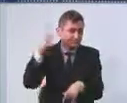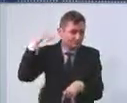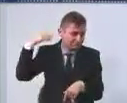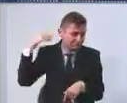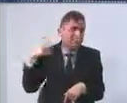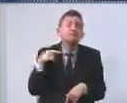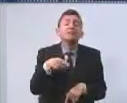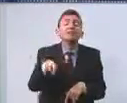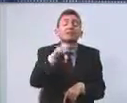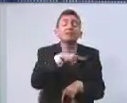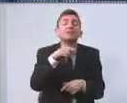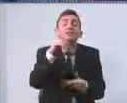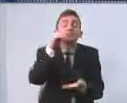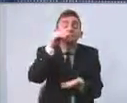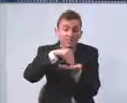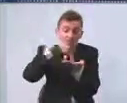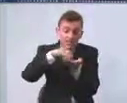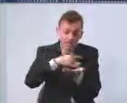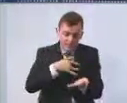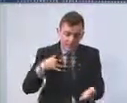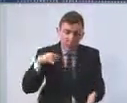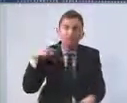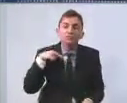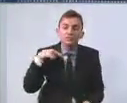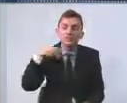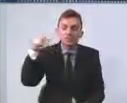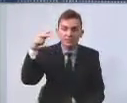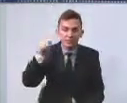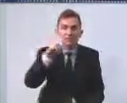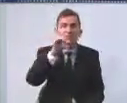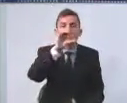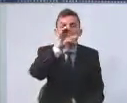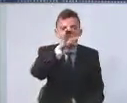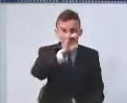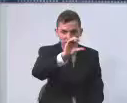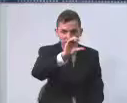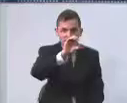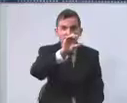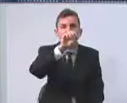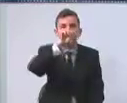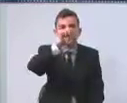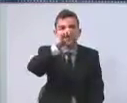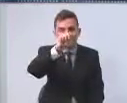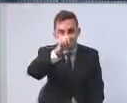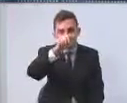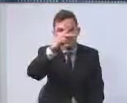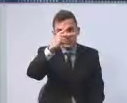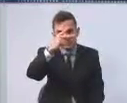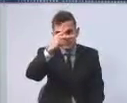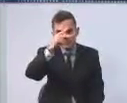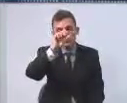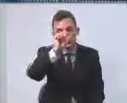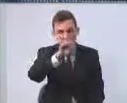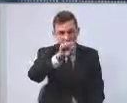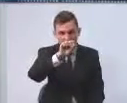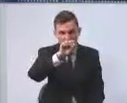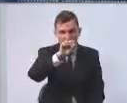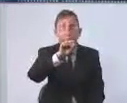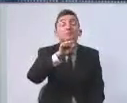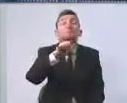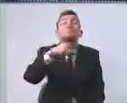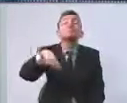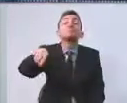A Secretaria de Saúde tem uma rede de CAPES, Centro de Atenção Psicossocial, que é exatamente para